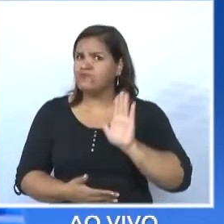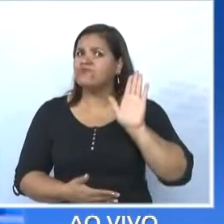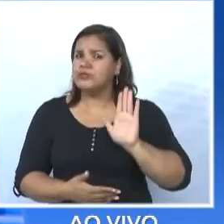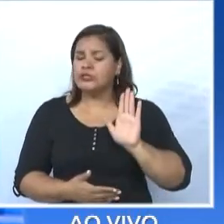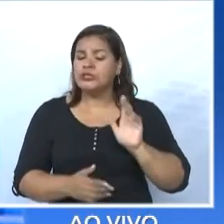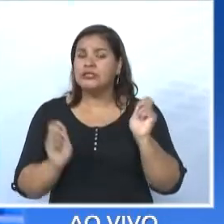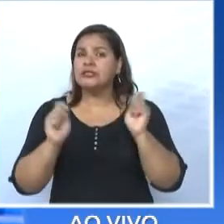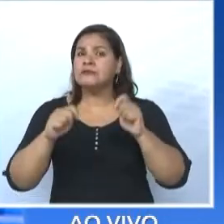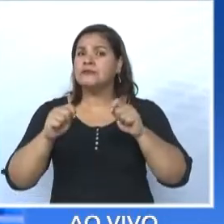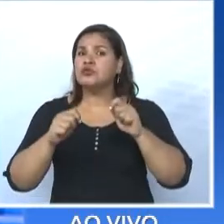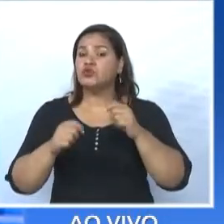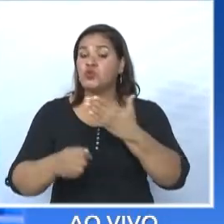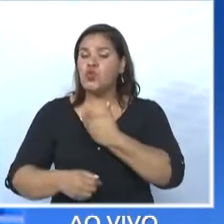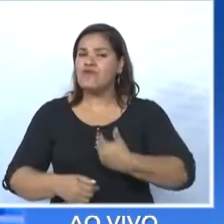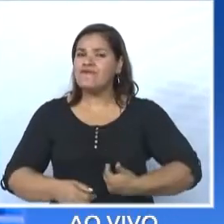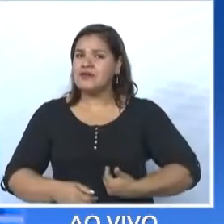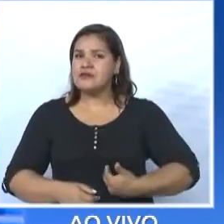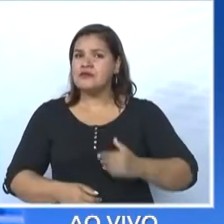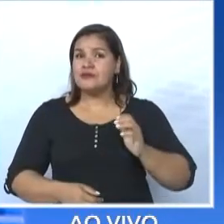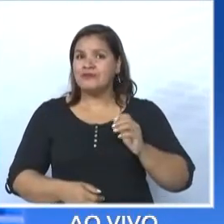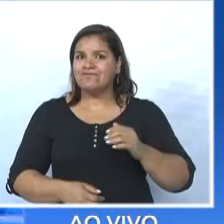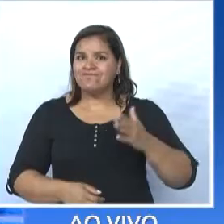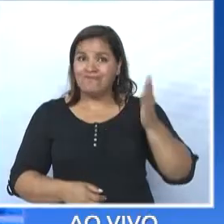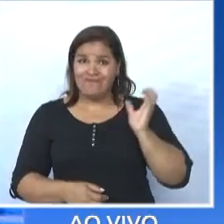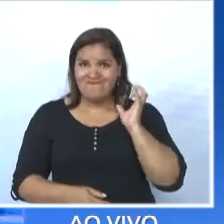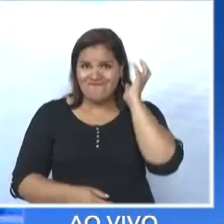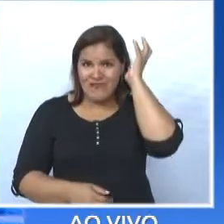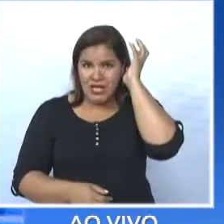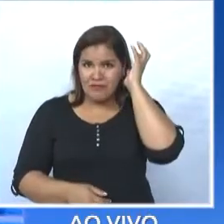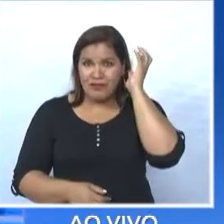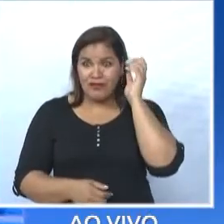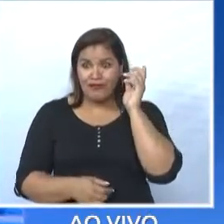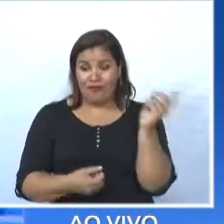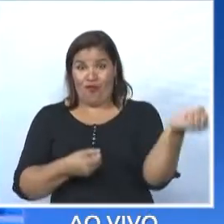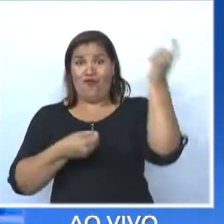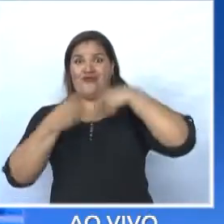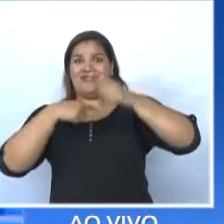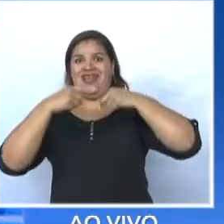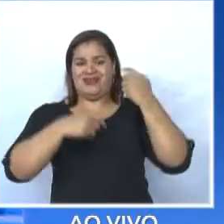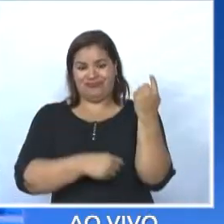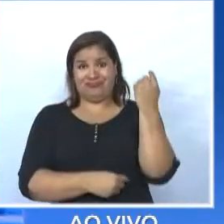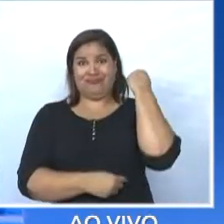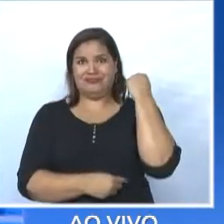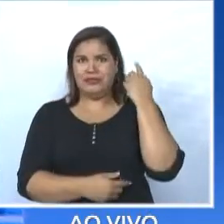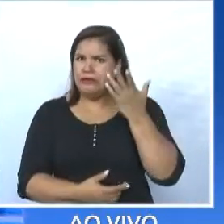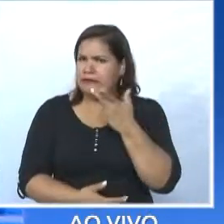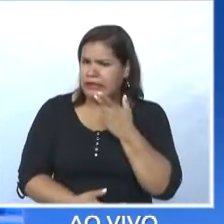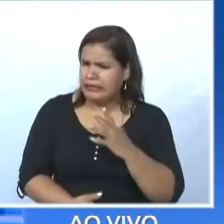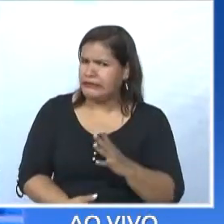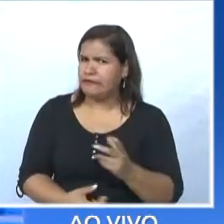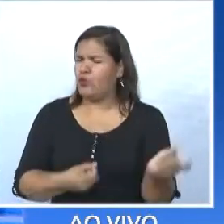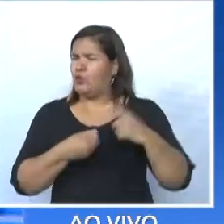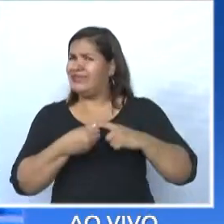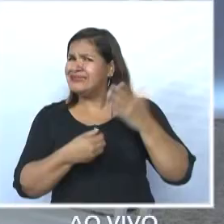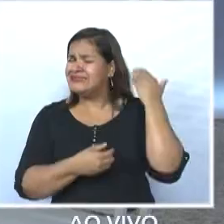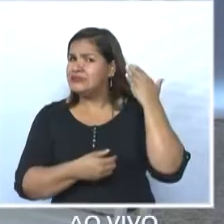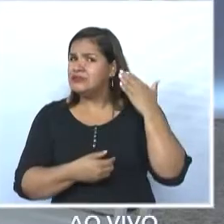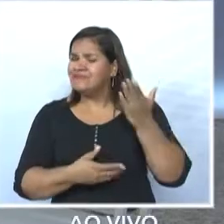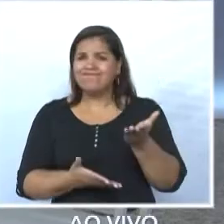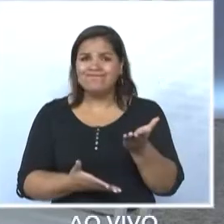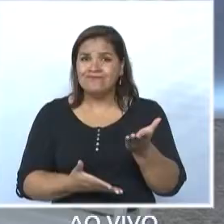governo Flávia que é a reedição do governo Gilson. E, portanto, não querem colocar a mão dele nessa história de ser um desastre. vieram para o senhor, então?